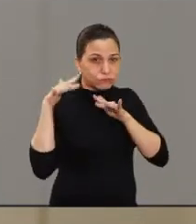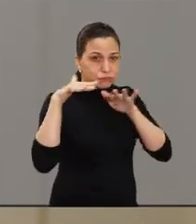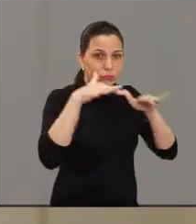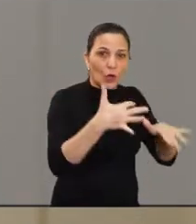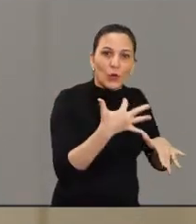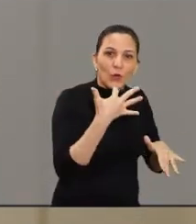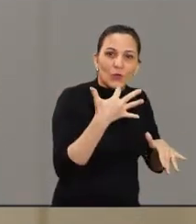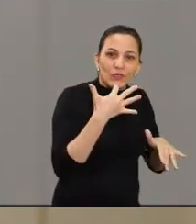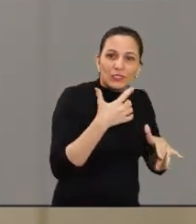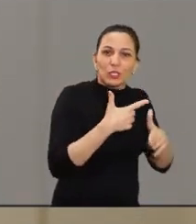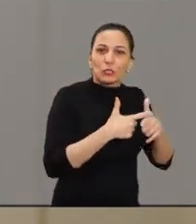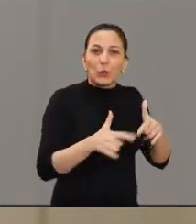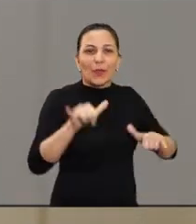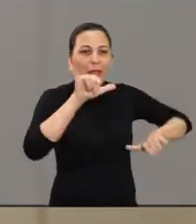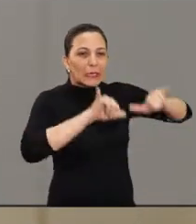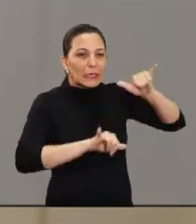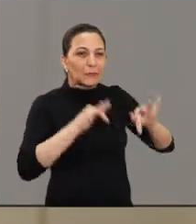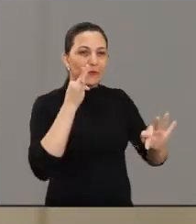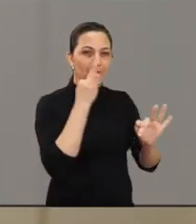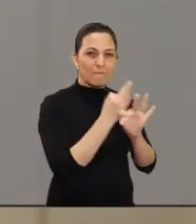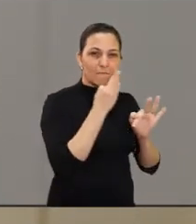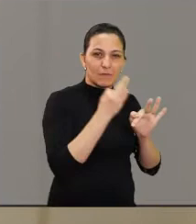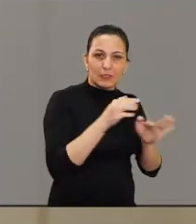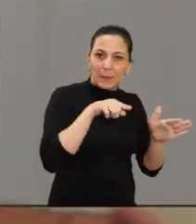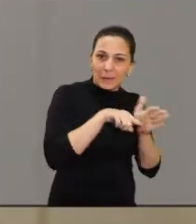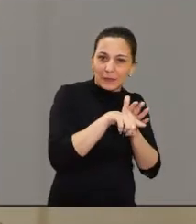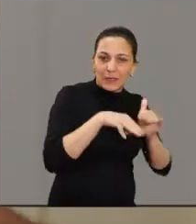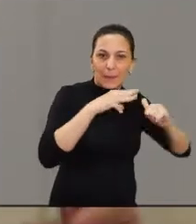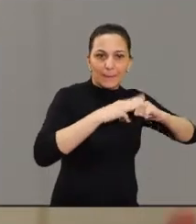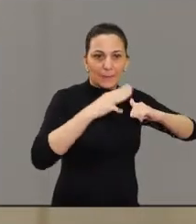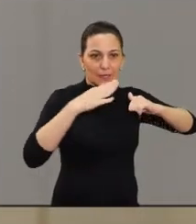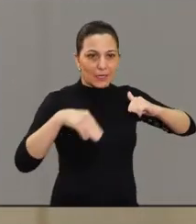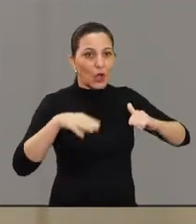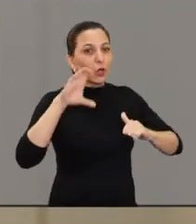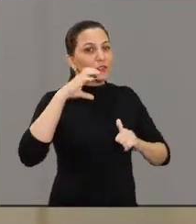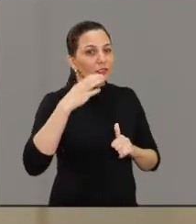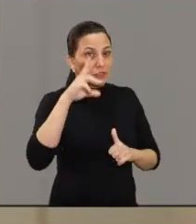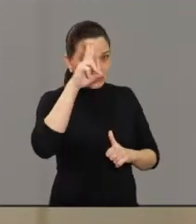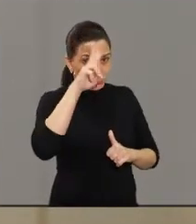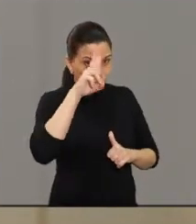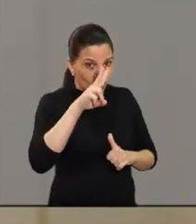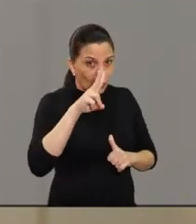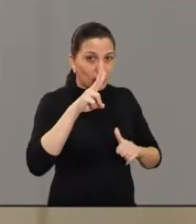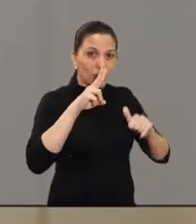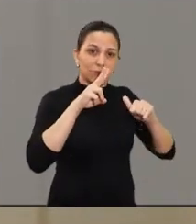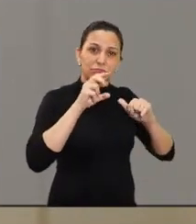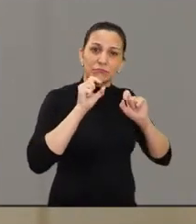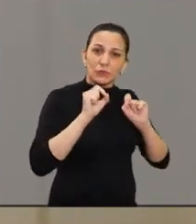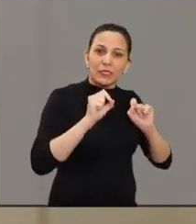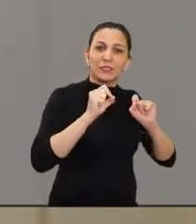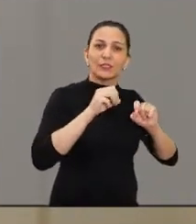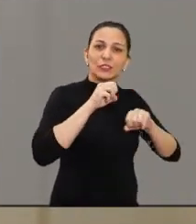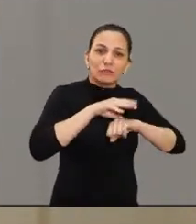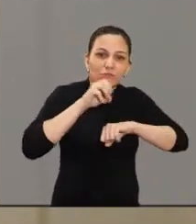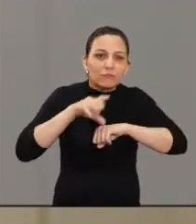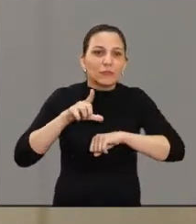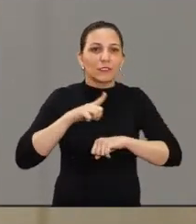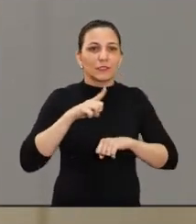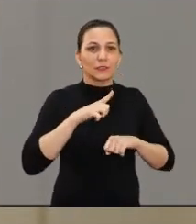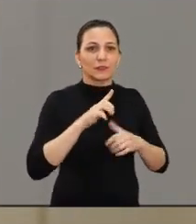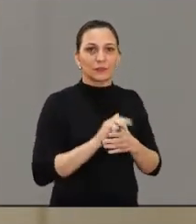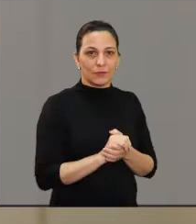as famílias aqui de Araraquara e lá nós temos um acervo muito grande de química, de física, mineralogia e também sobre história de ciência. Então,